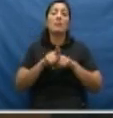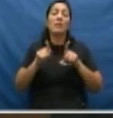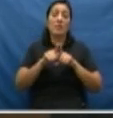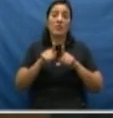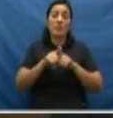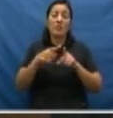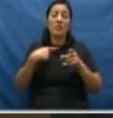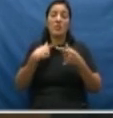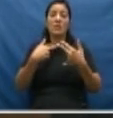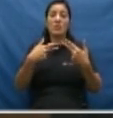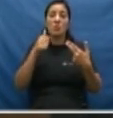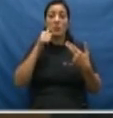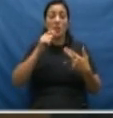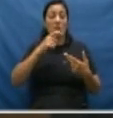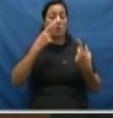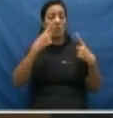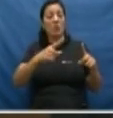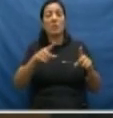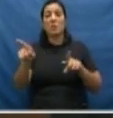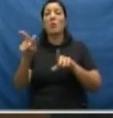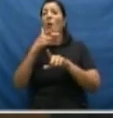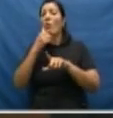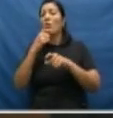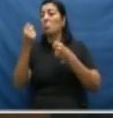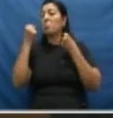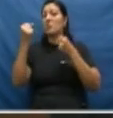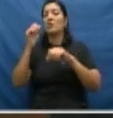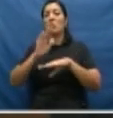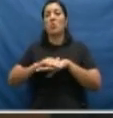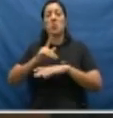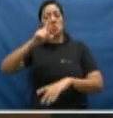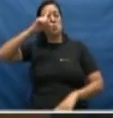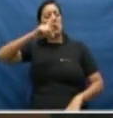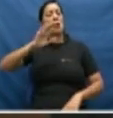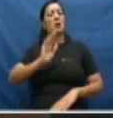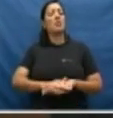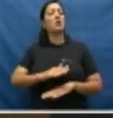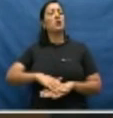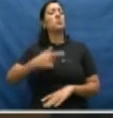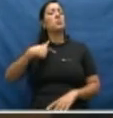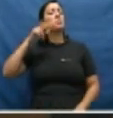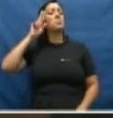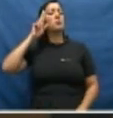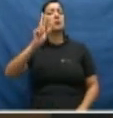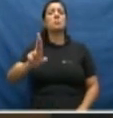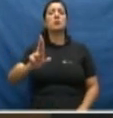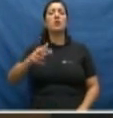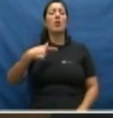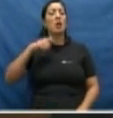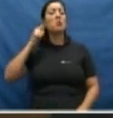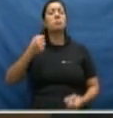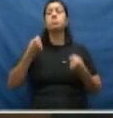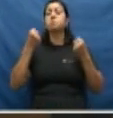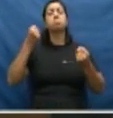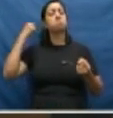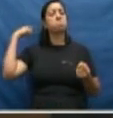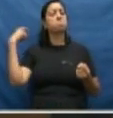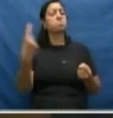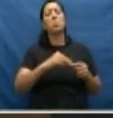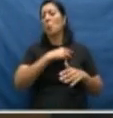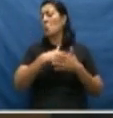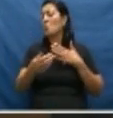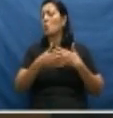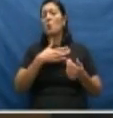da violência de gênero, o poder masculino. O poder de mando, aquele que se julga dono, que se julga que tem poder de